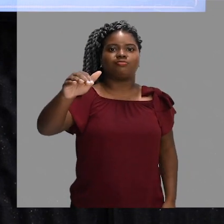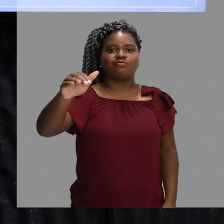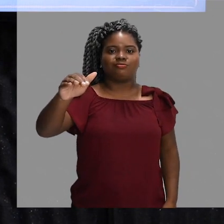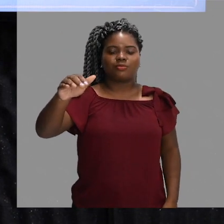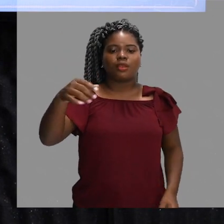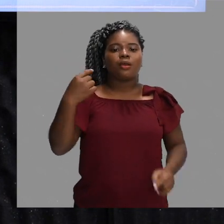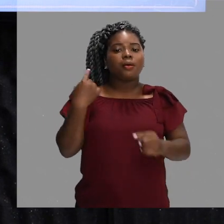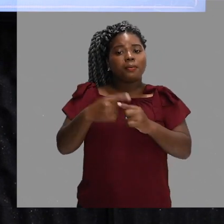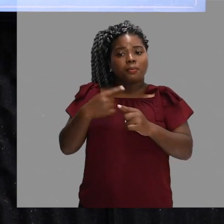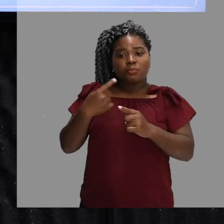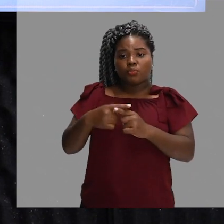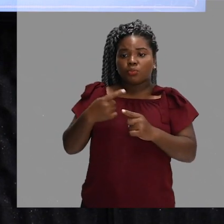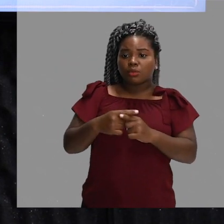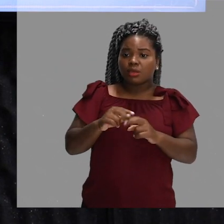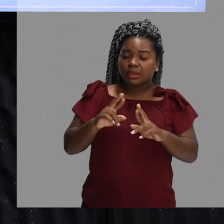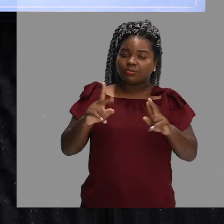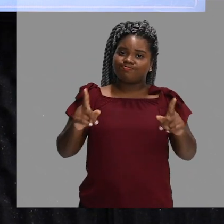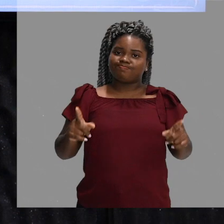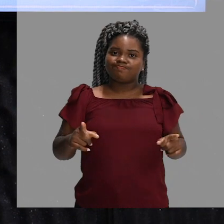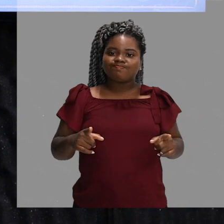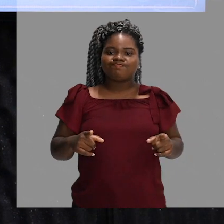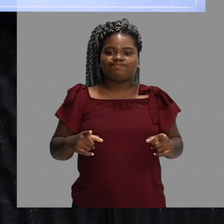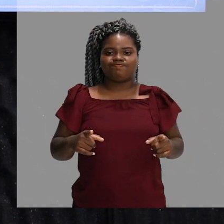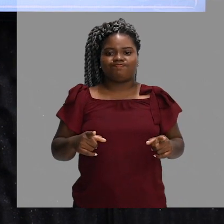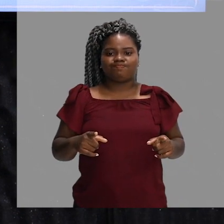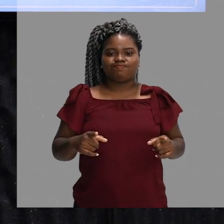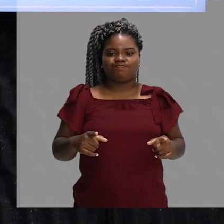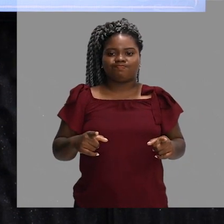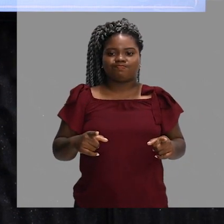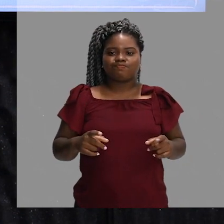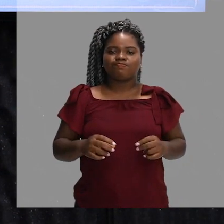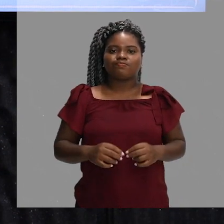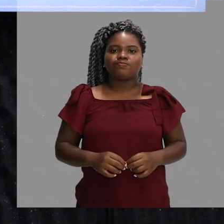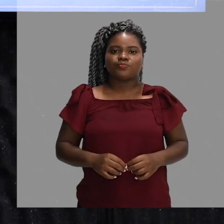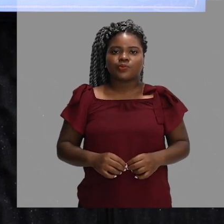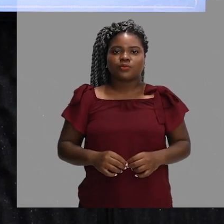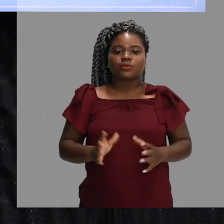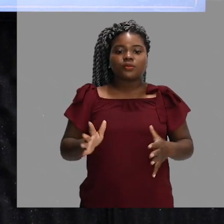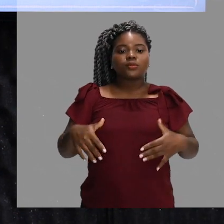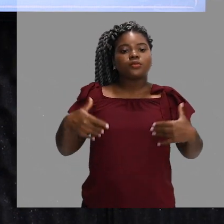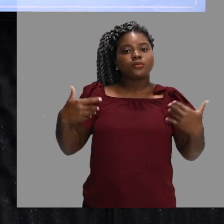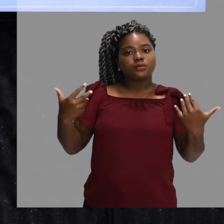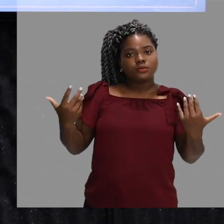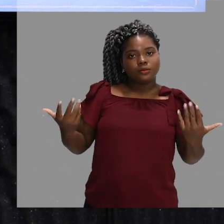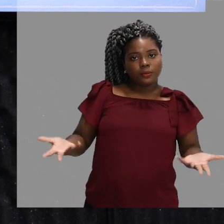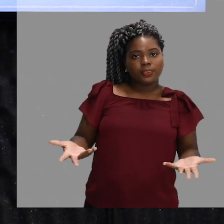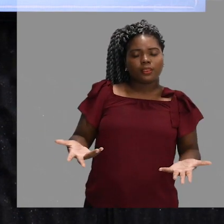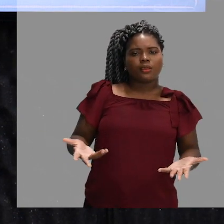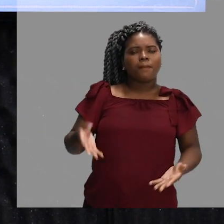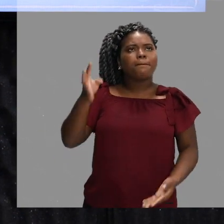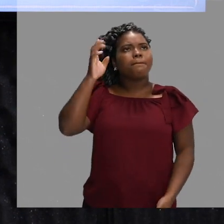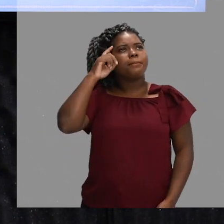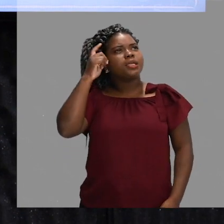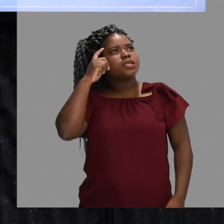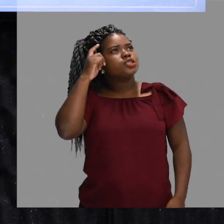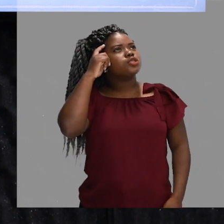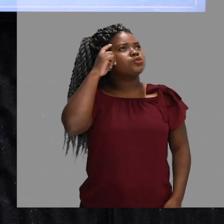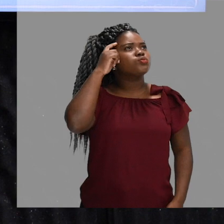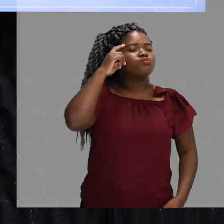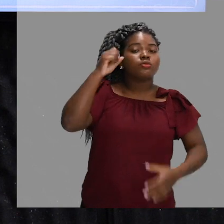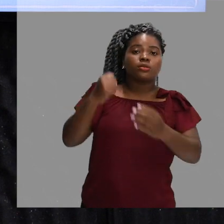participantes, então que poderia ocasionar uma lesão entre os indivíduos. Então ele resolveu criar uma